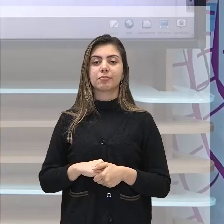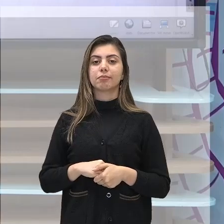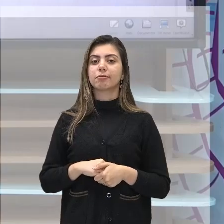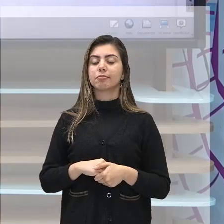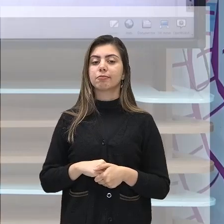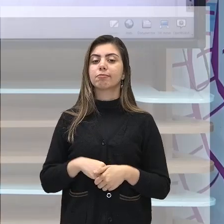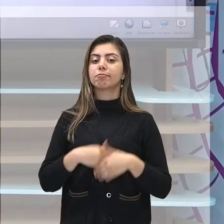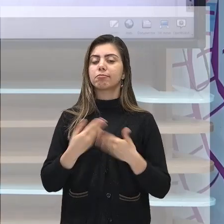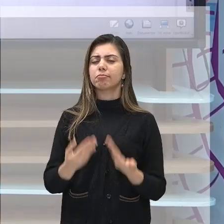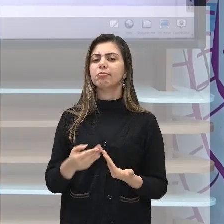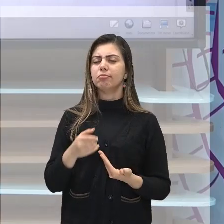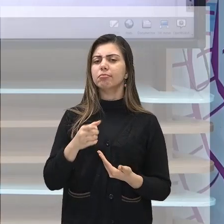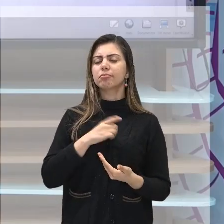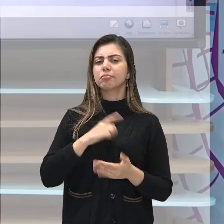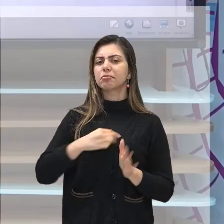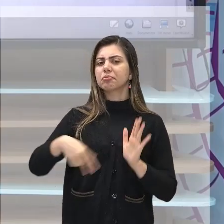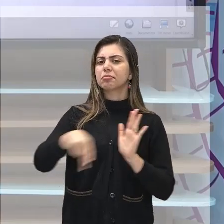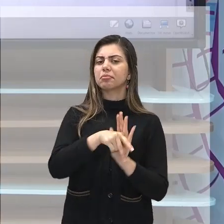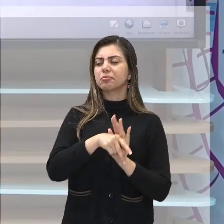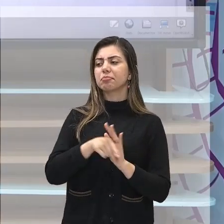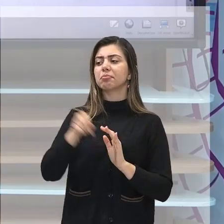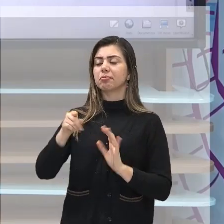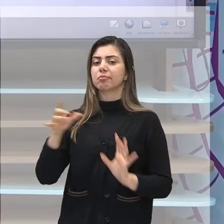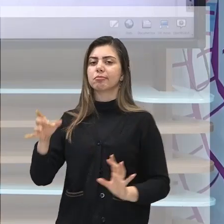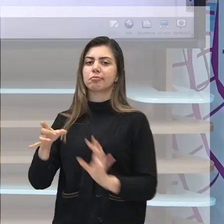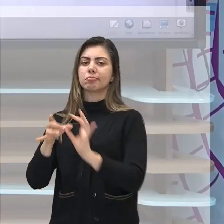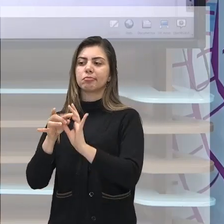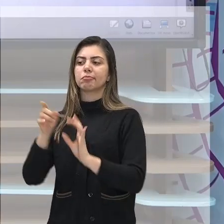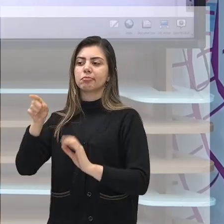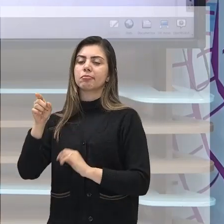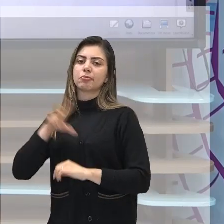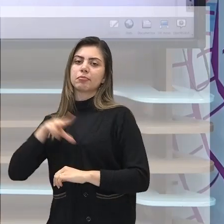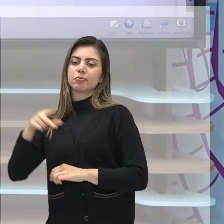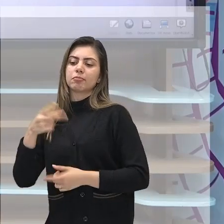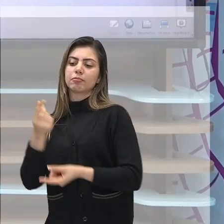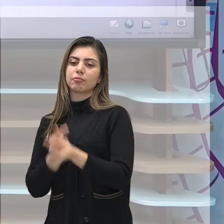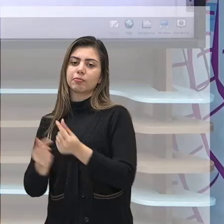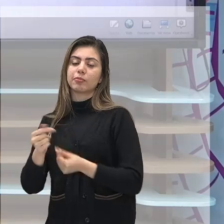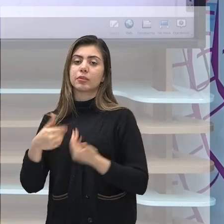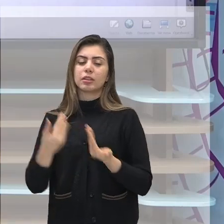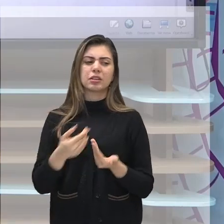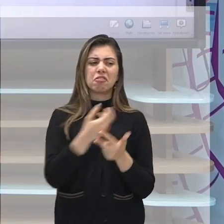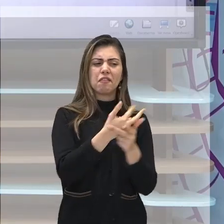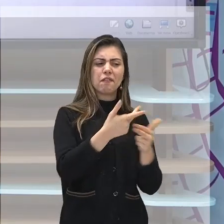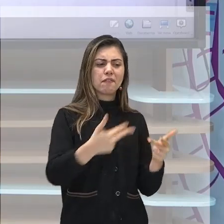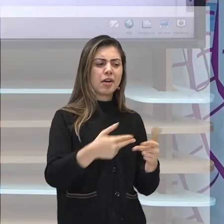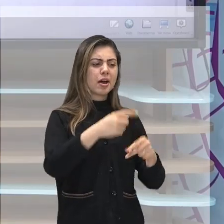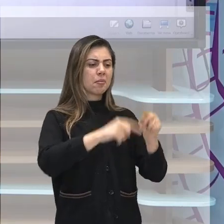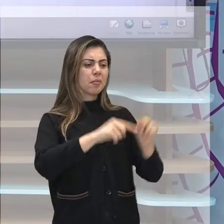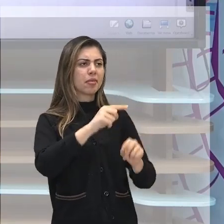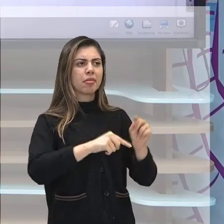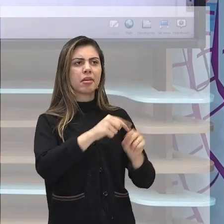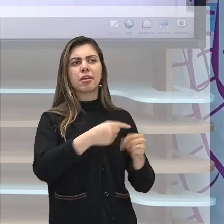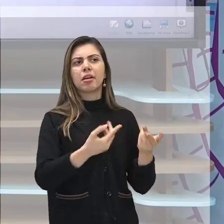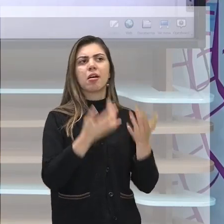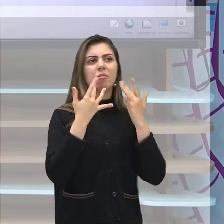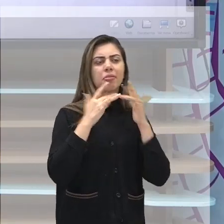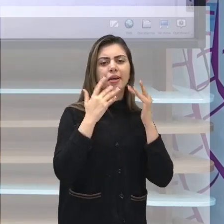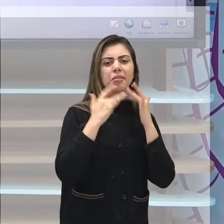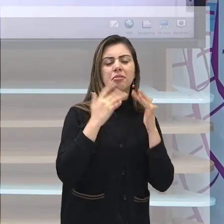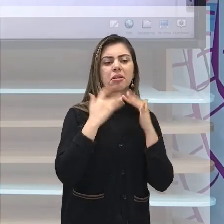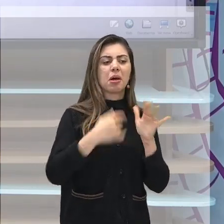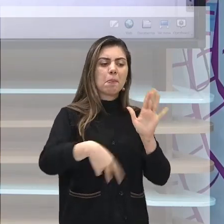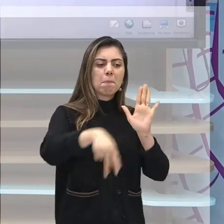amarrado com a economia portuguesa. Então, o território brasileiro, todos os recursos materiais, naturais,